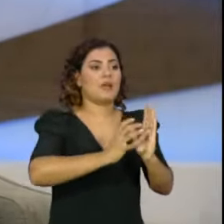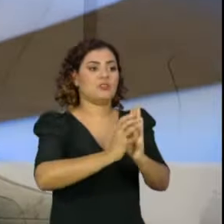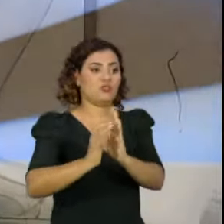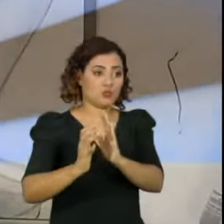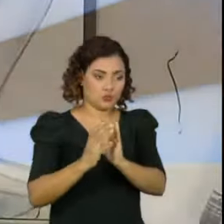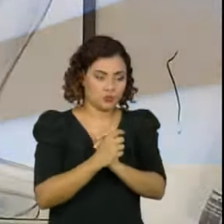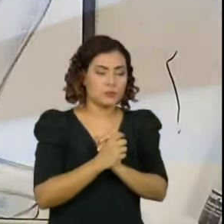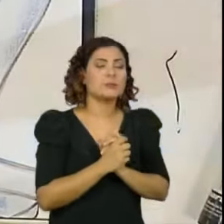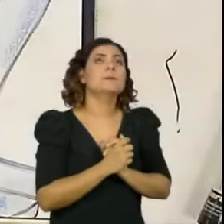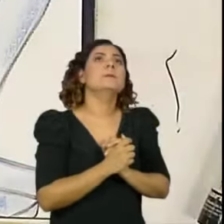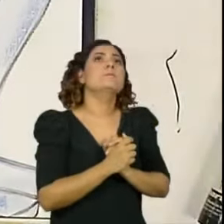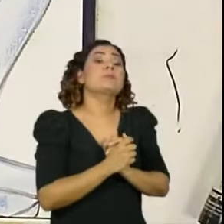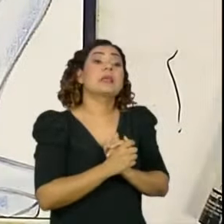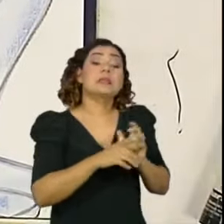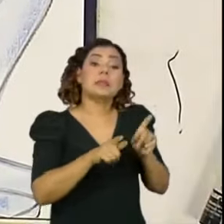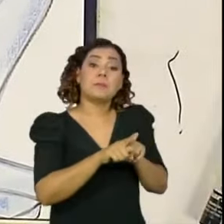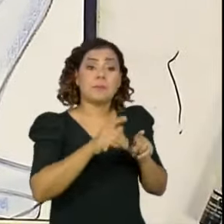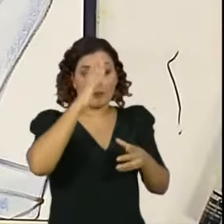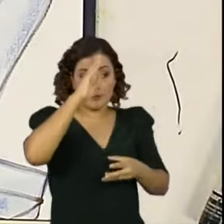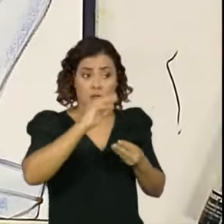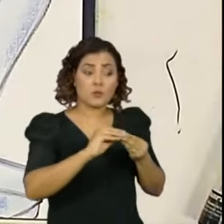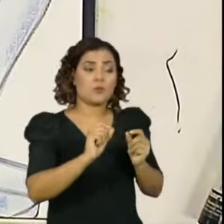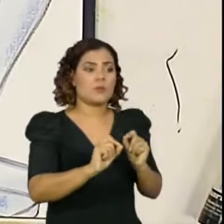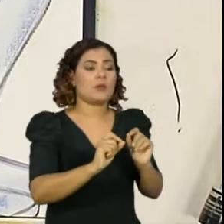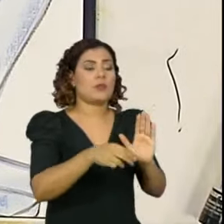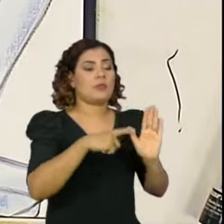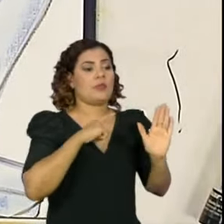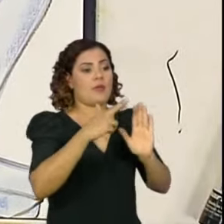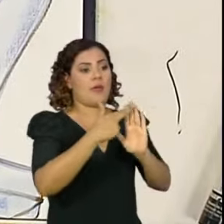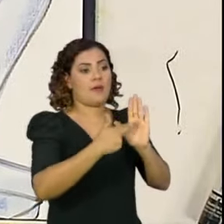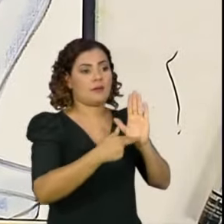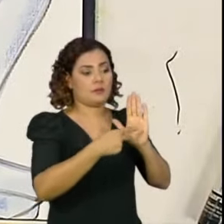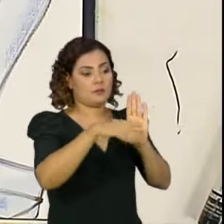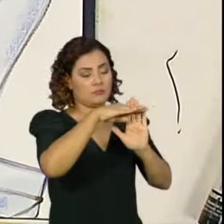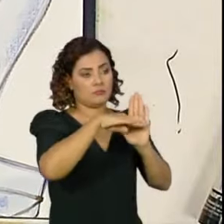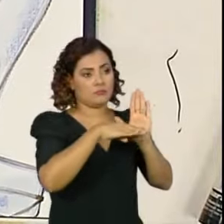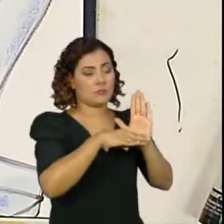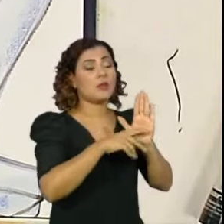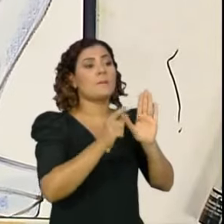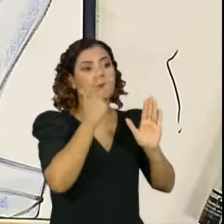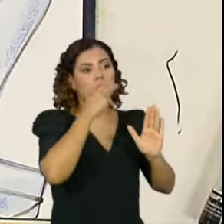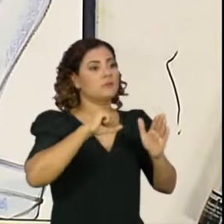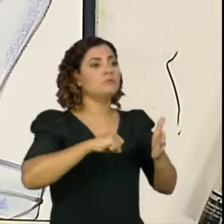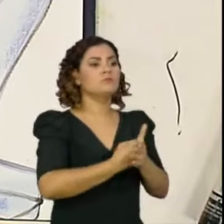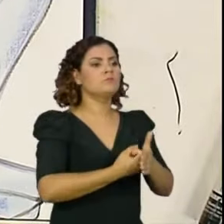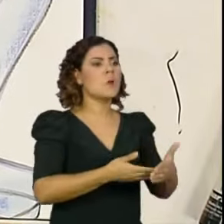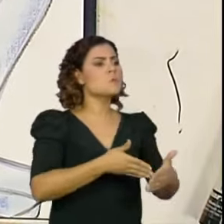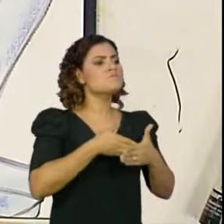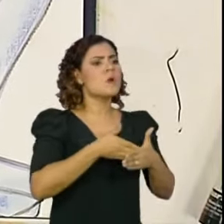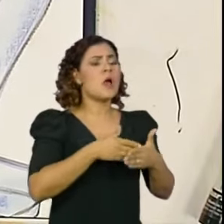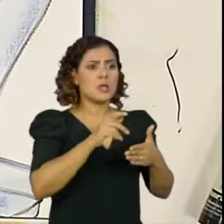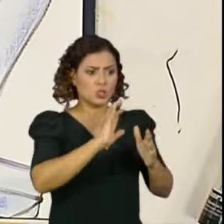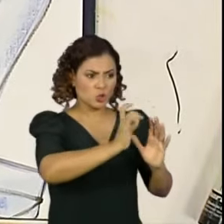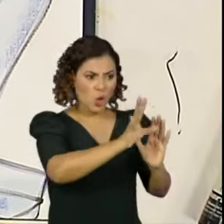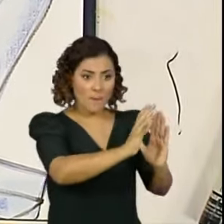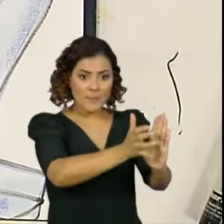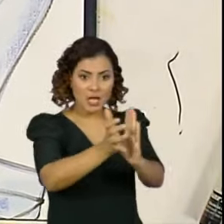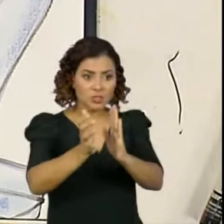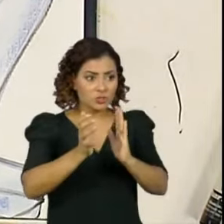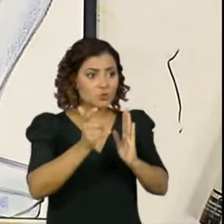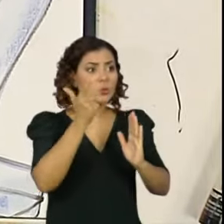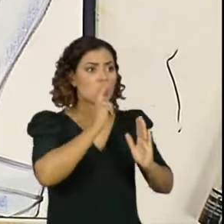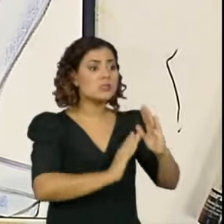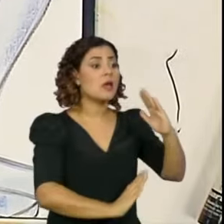proporcionais, que compreendeu o estabelecimento de cláusula de desempenho e cláusula de barreira, que somente aqueles partidos que tenham ou que